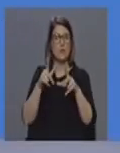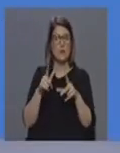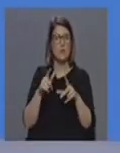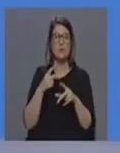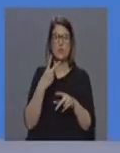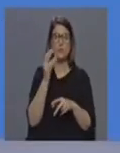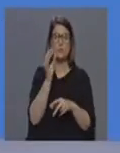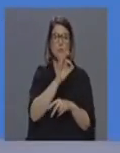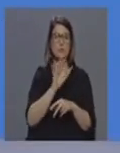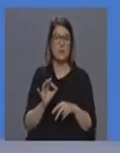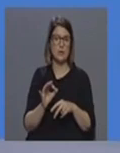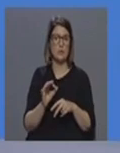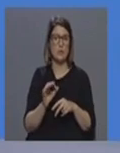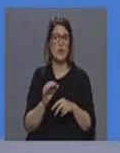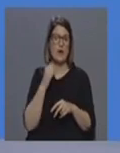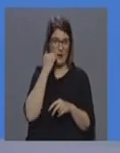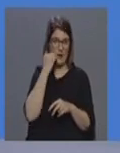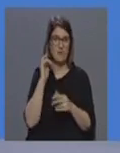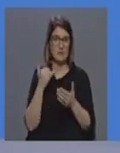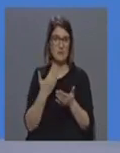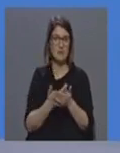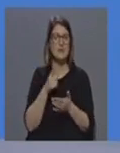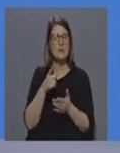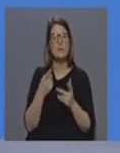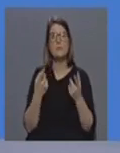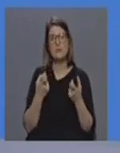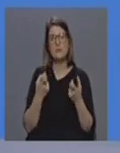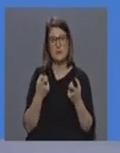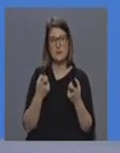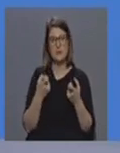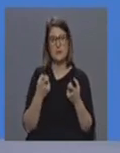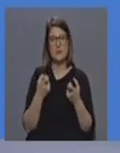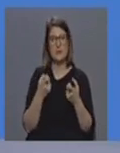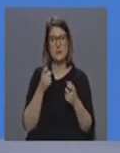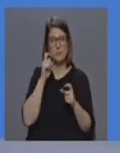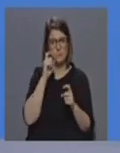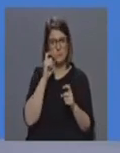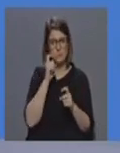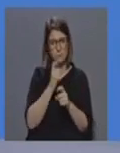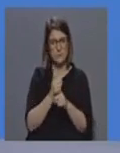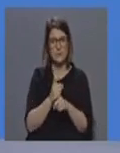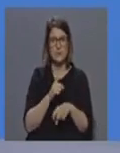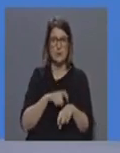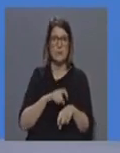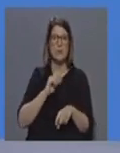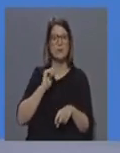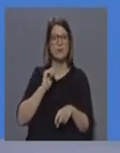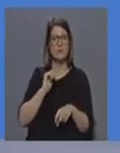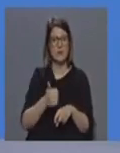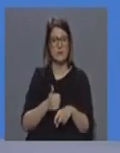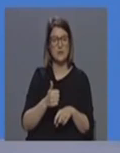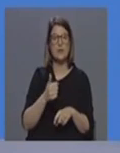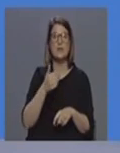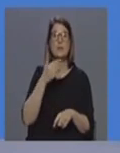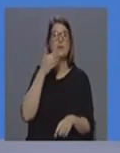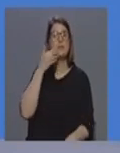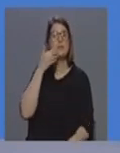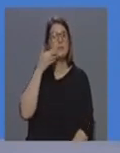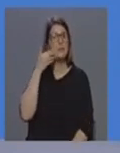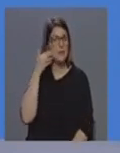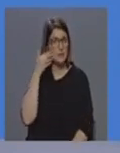% que evoluem precisam de uma monitorização atempada e que quanto mais precoce a